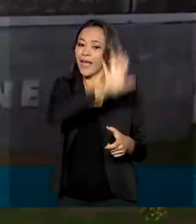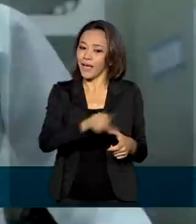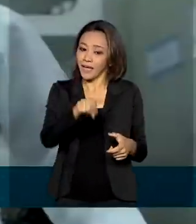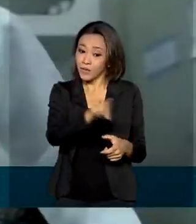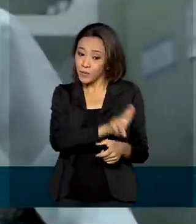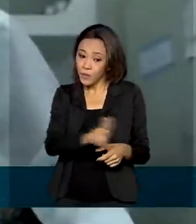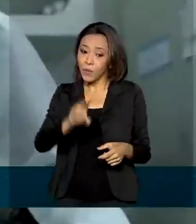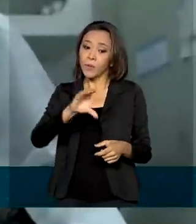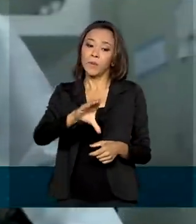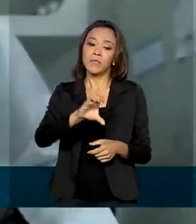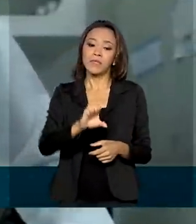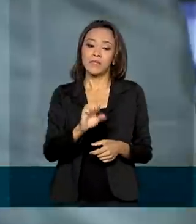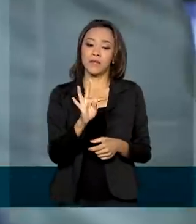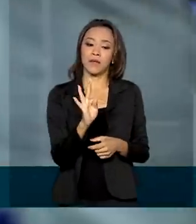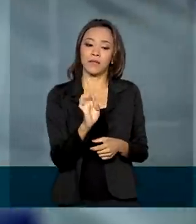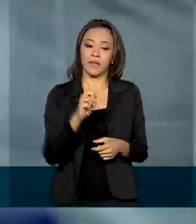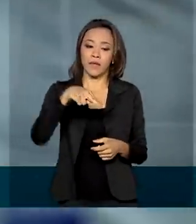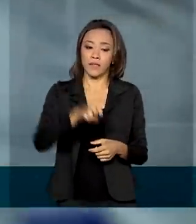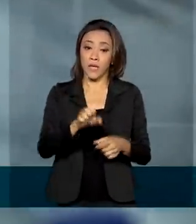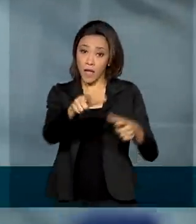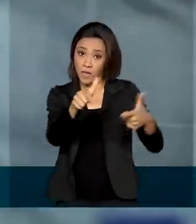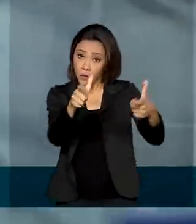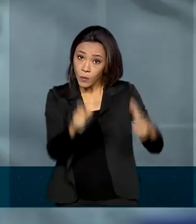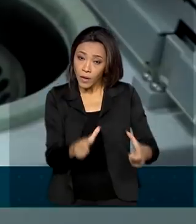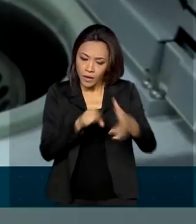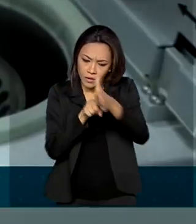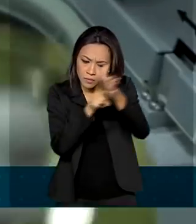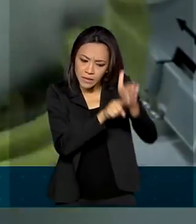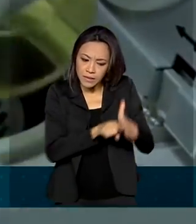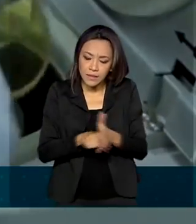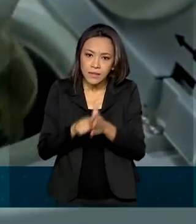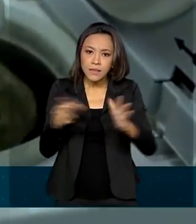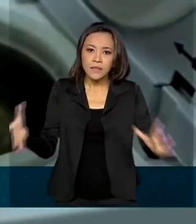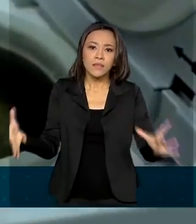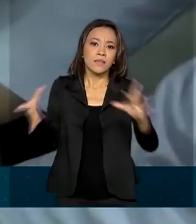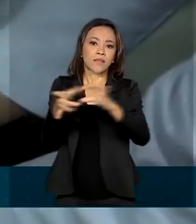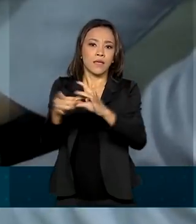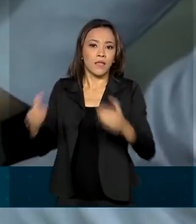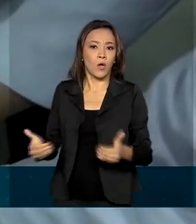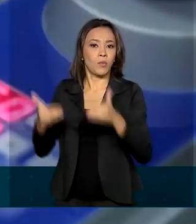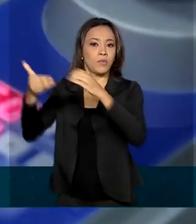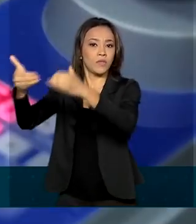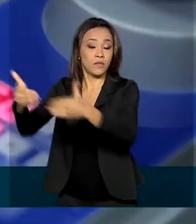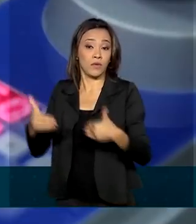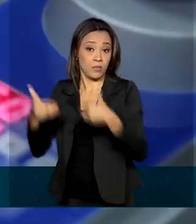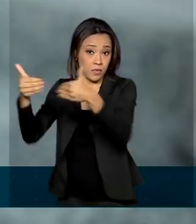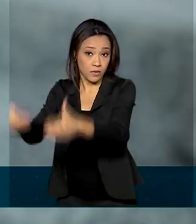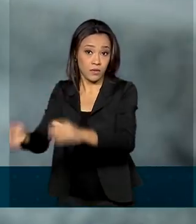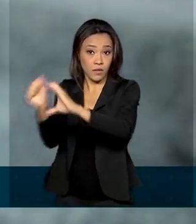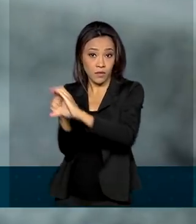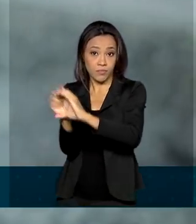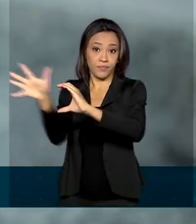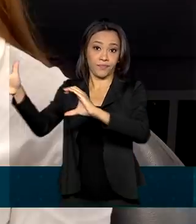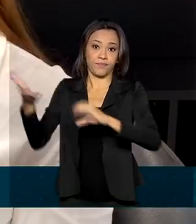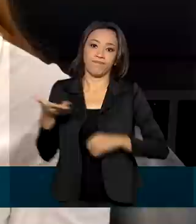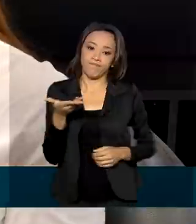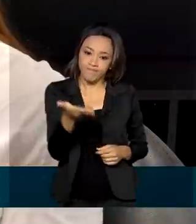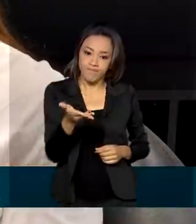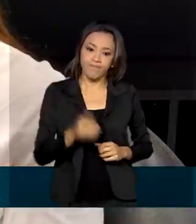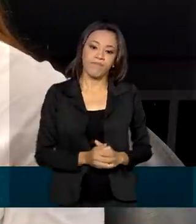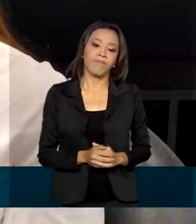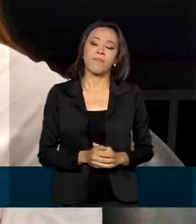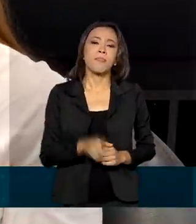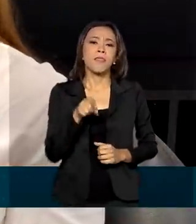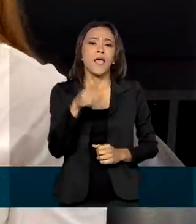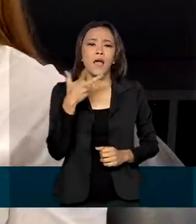CETENE, que é uma unidade de pesquisa do Ministério da Ciência, Tecnologia e Inovações. Os